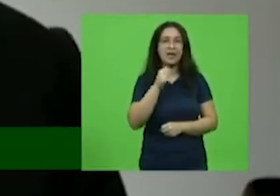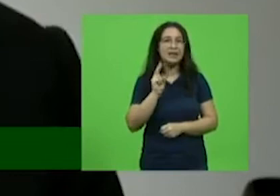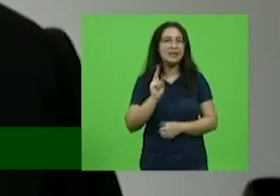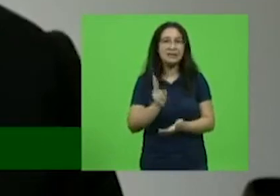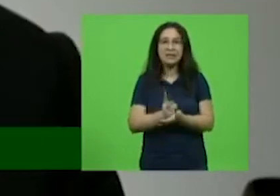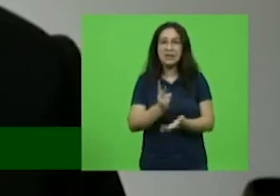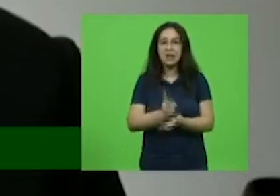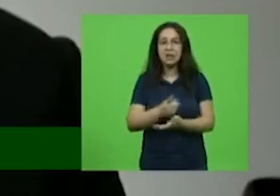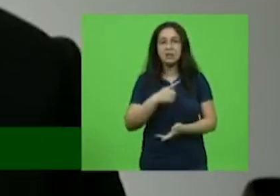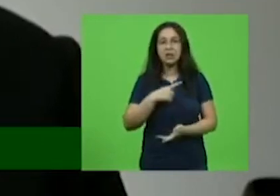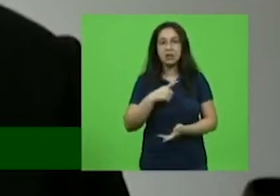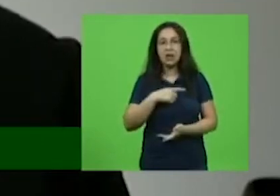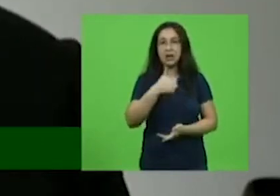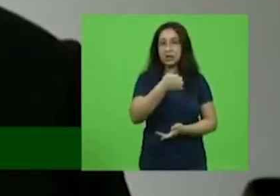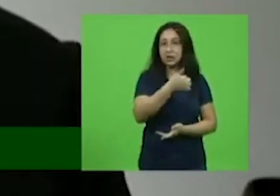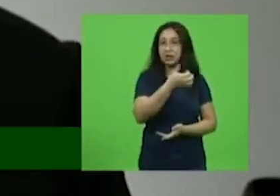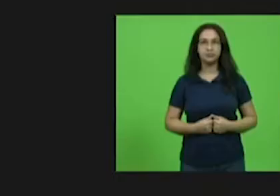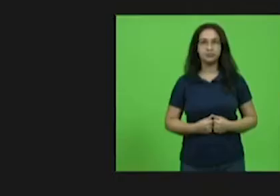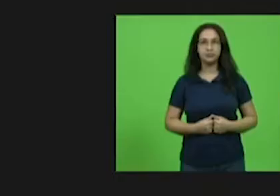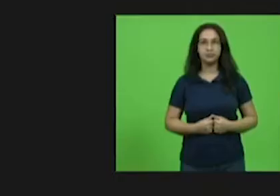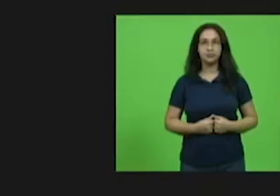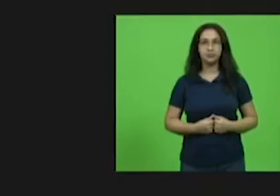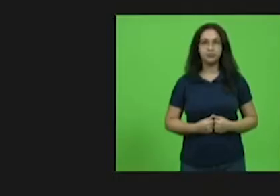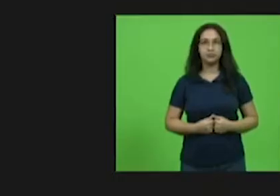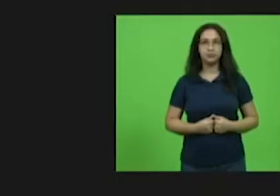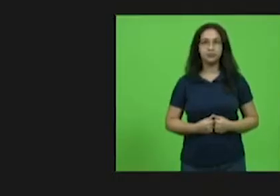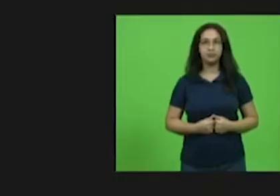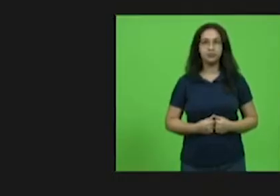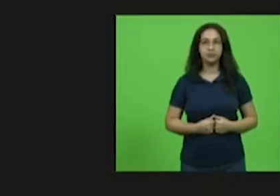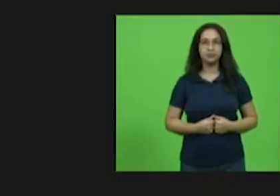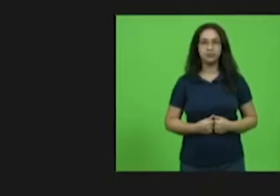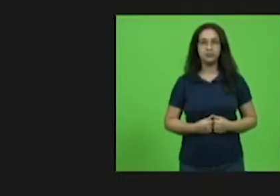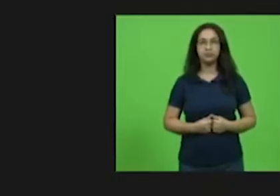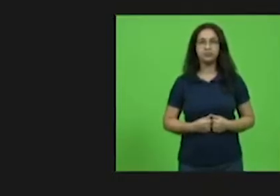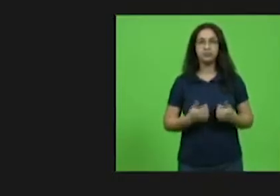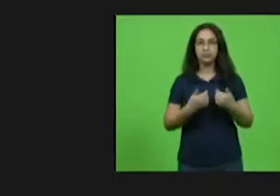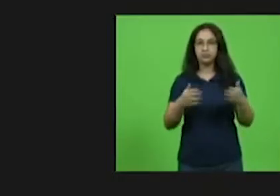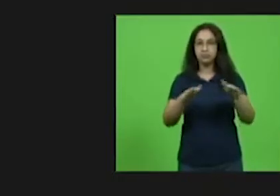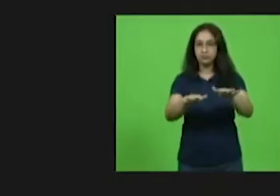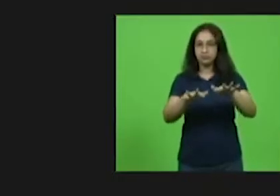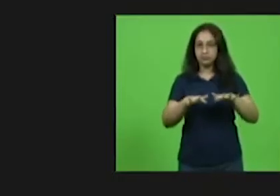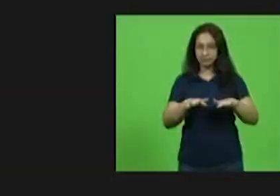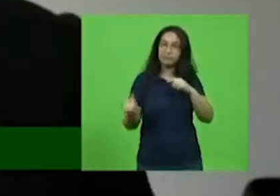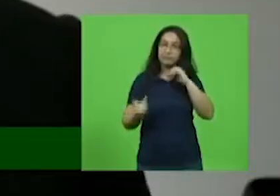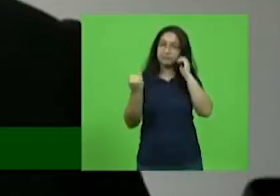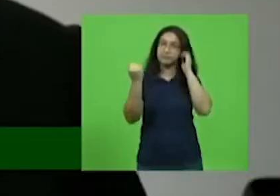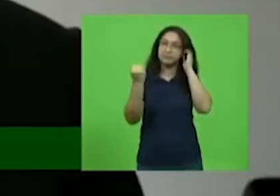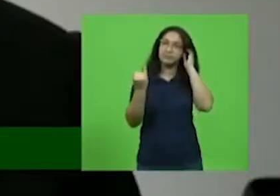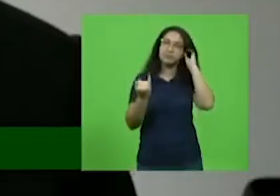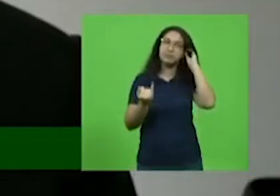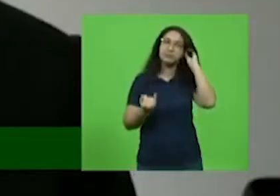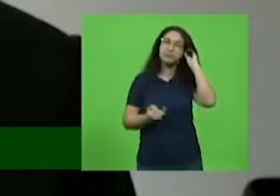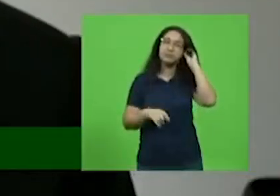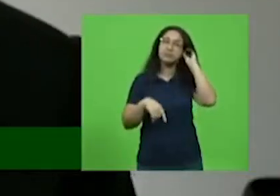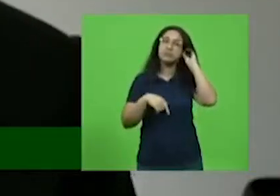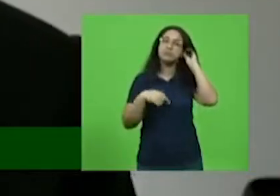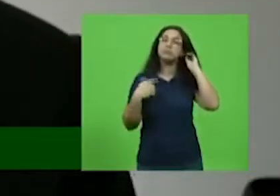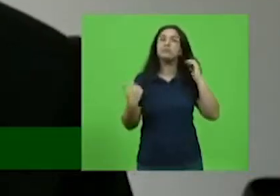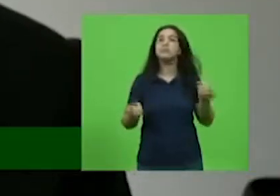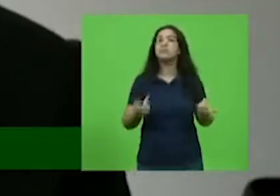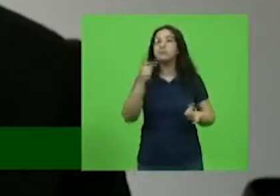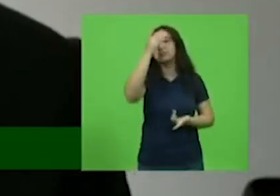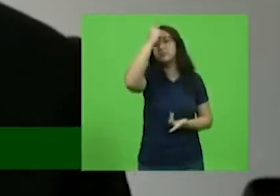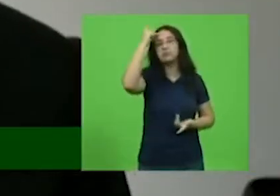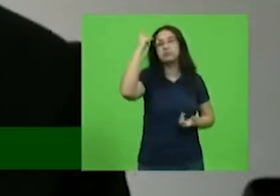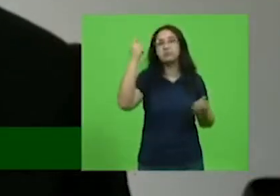eleições no país fossem unificadas, gerando, além de economia, uma estabilidade das administrações, já que o Brasil não